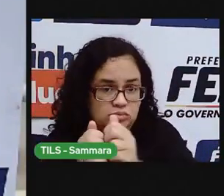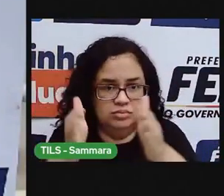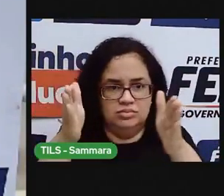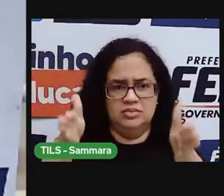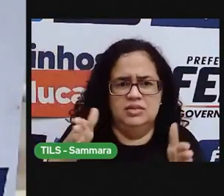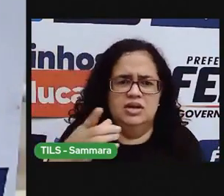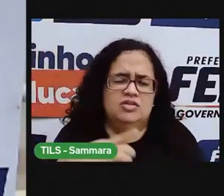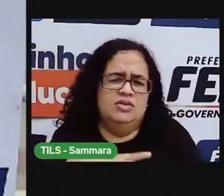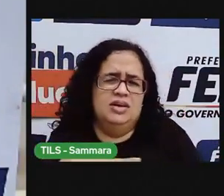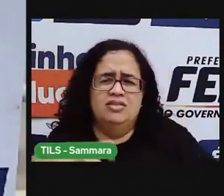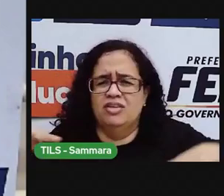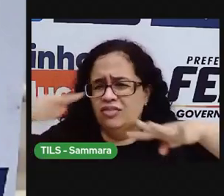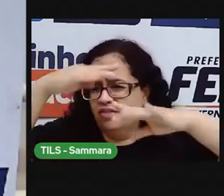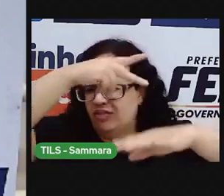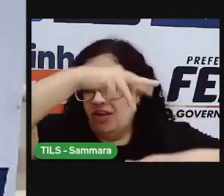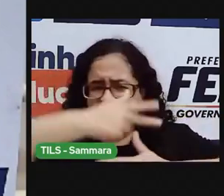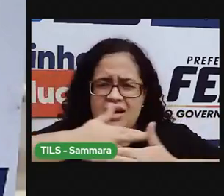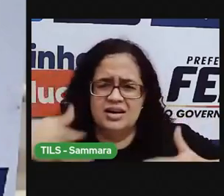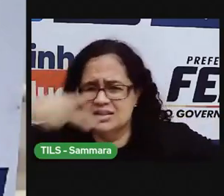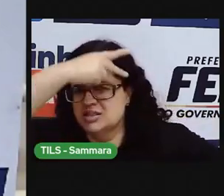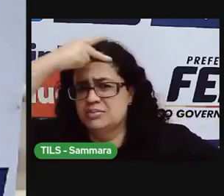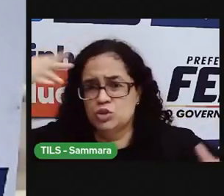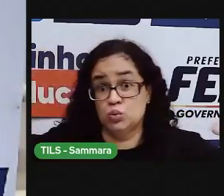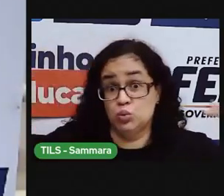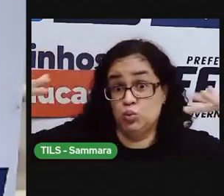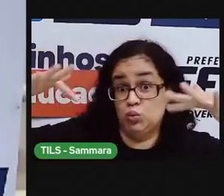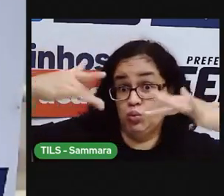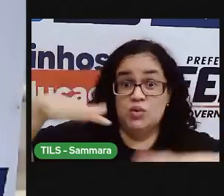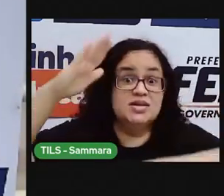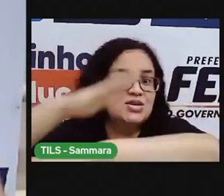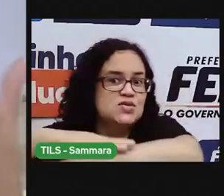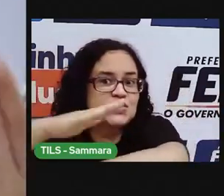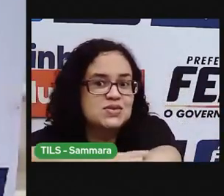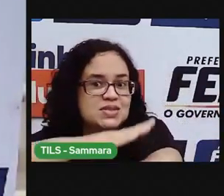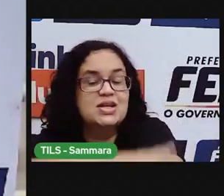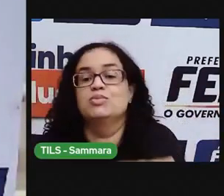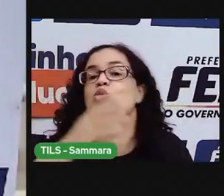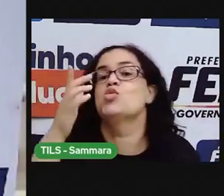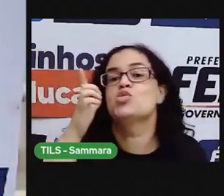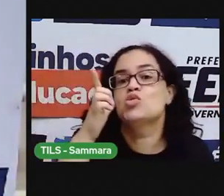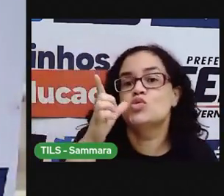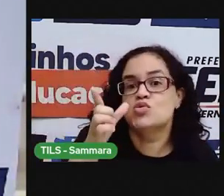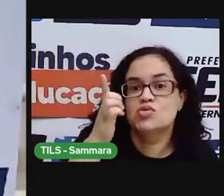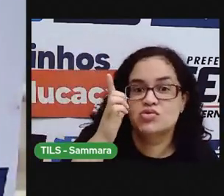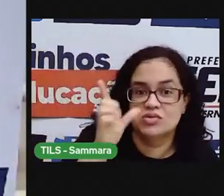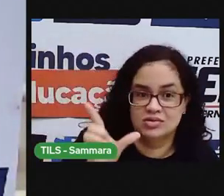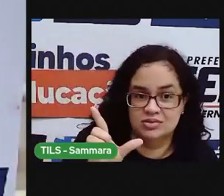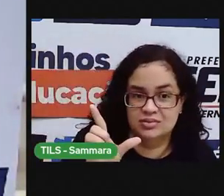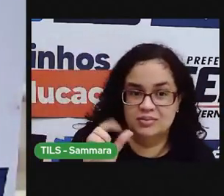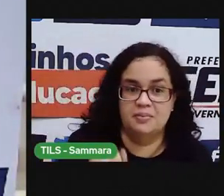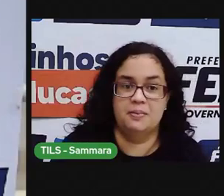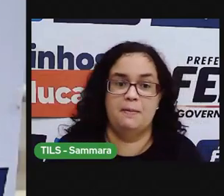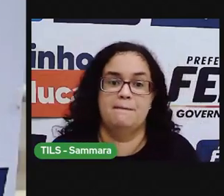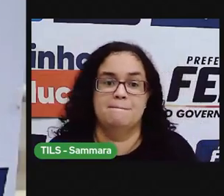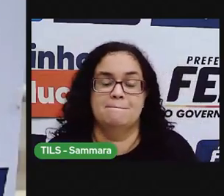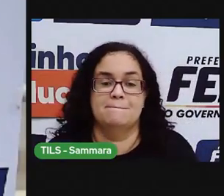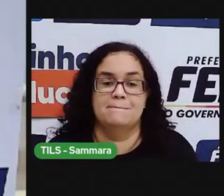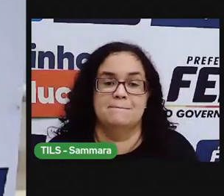ladeira ficava a multidão torcendo para que os sapinhos conseguissem esse feito.